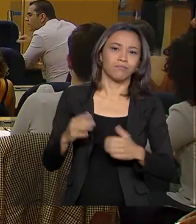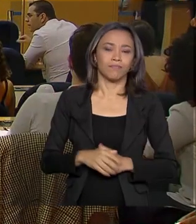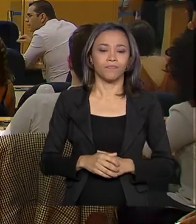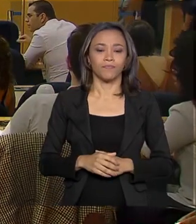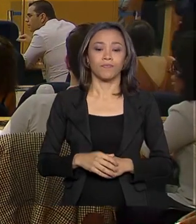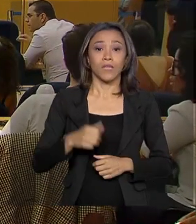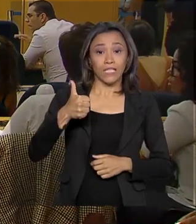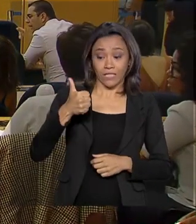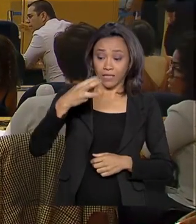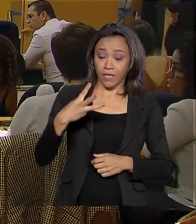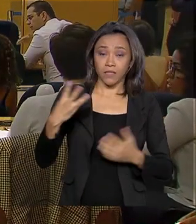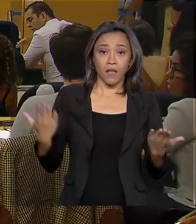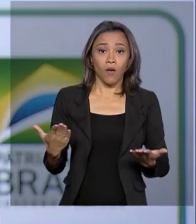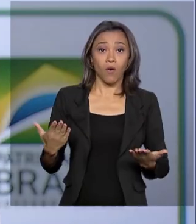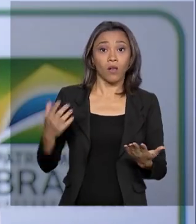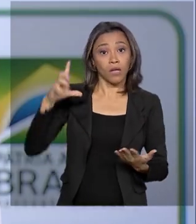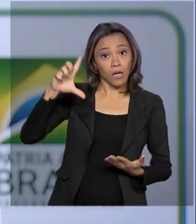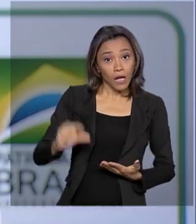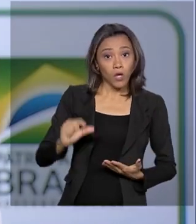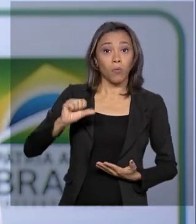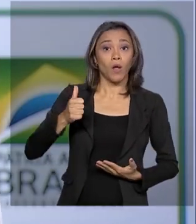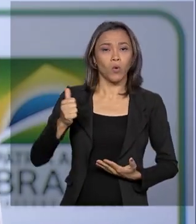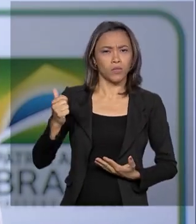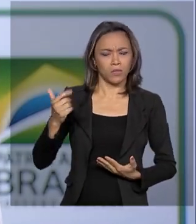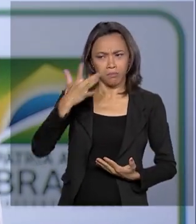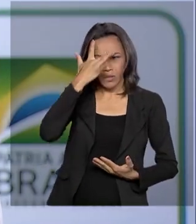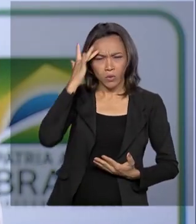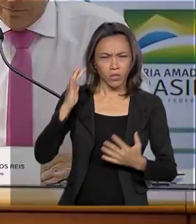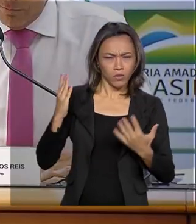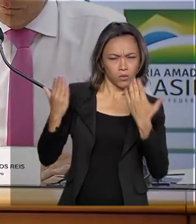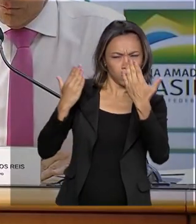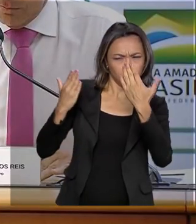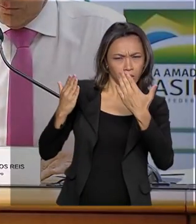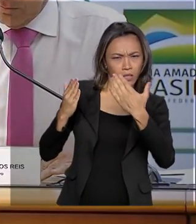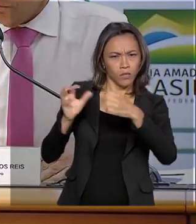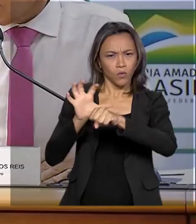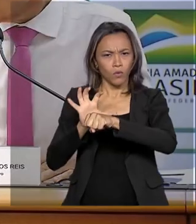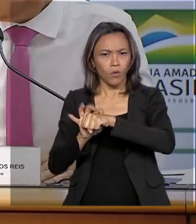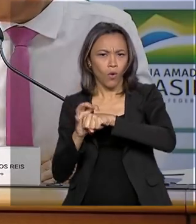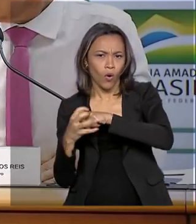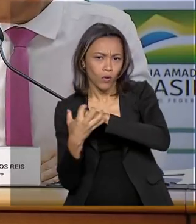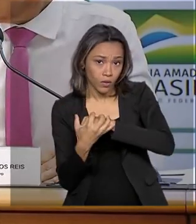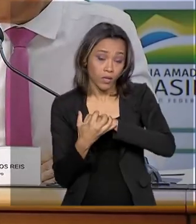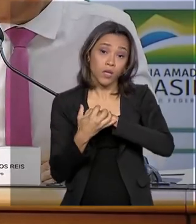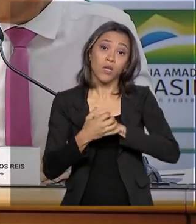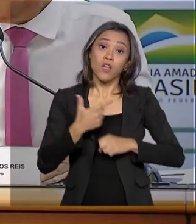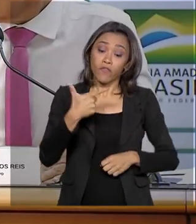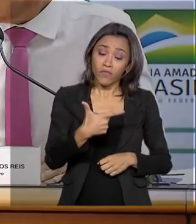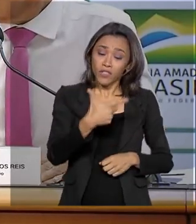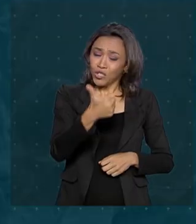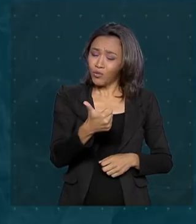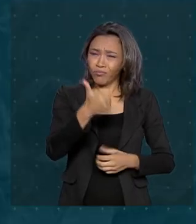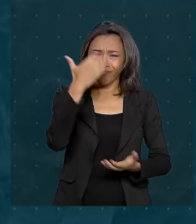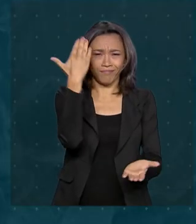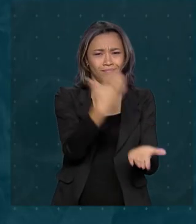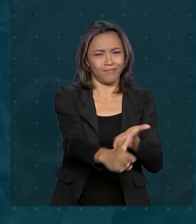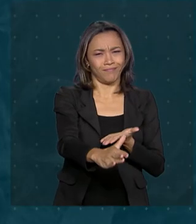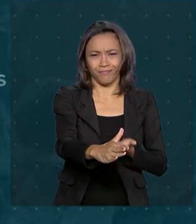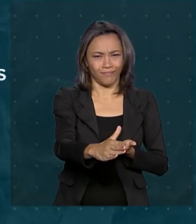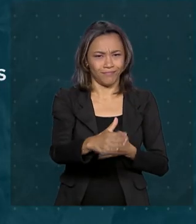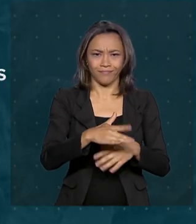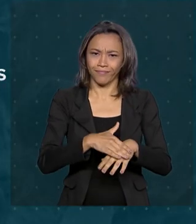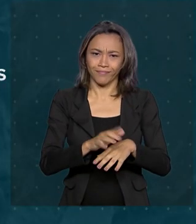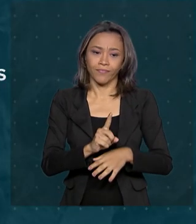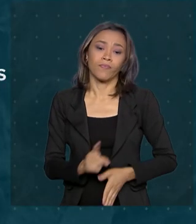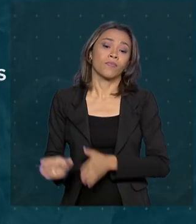Caiu de 13 para 11 o número de casos suspeitos de coronavírus no Brasil. Outros 21 foram descartados. Rio de Janeiro